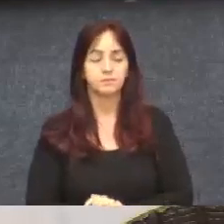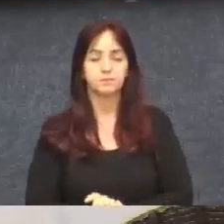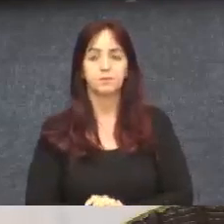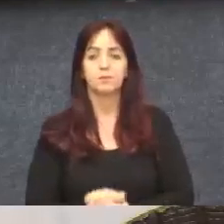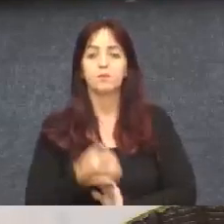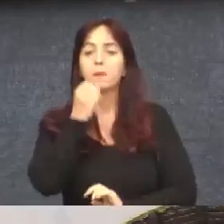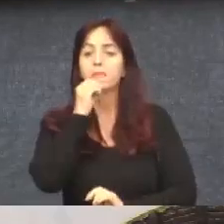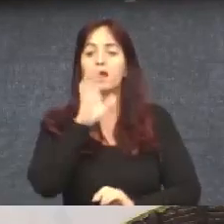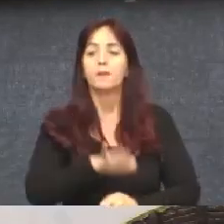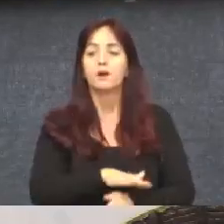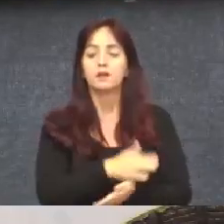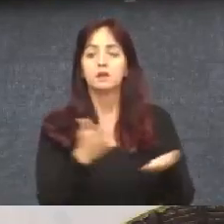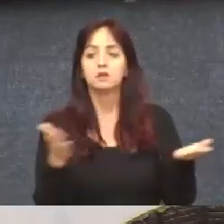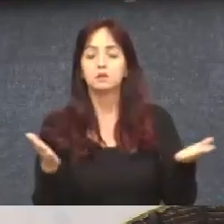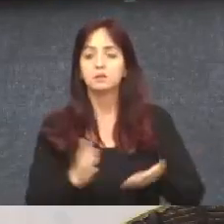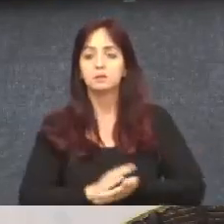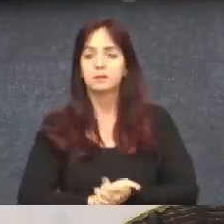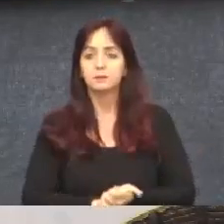Boa tarde a todos.